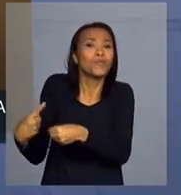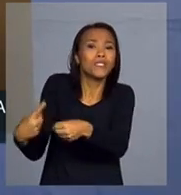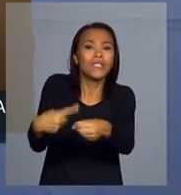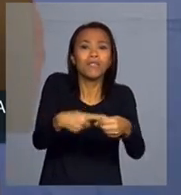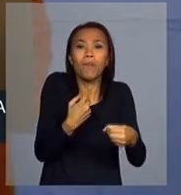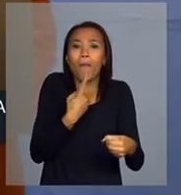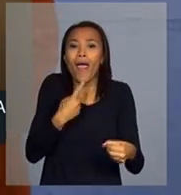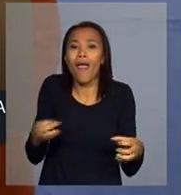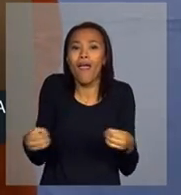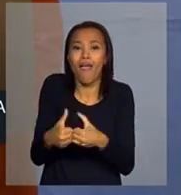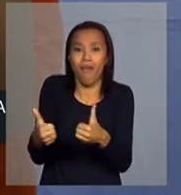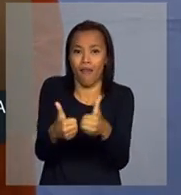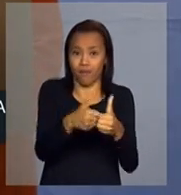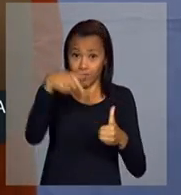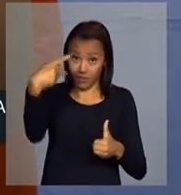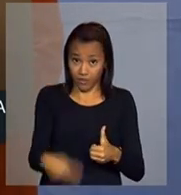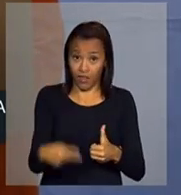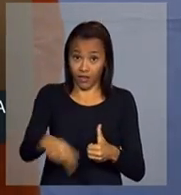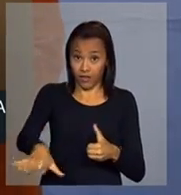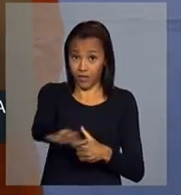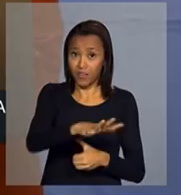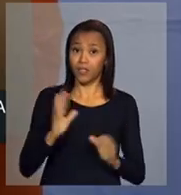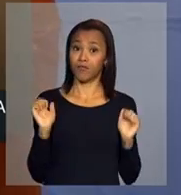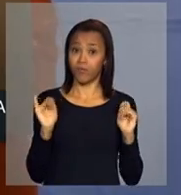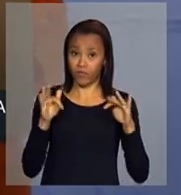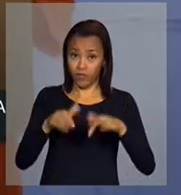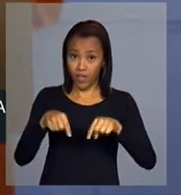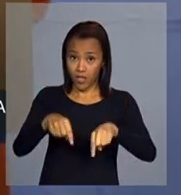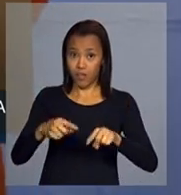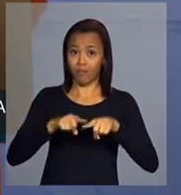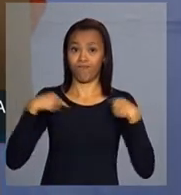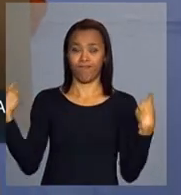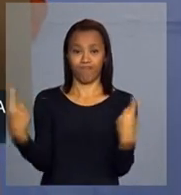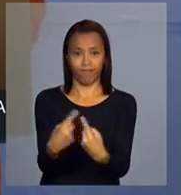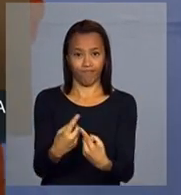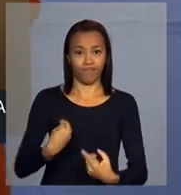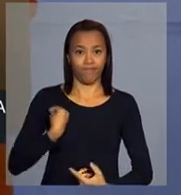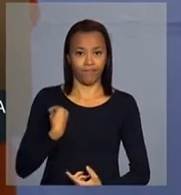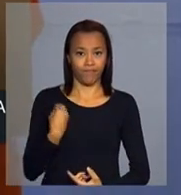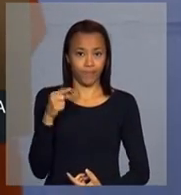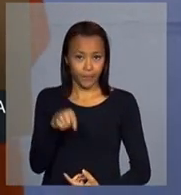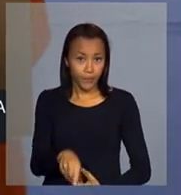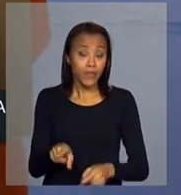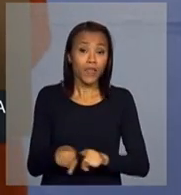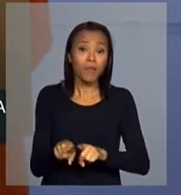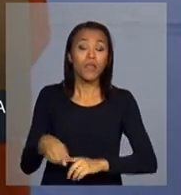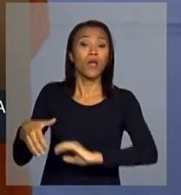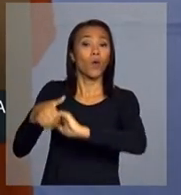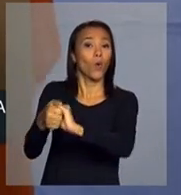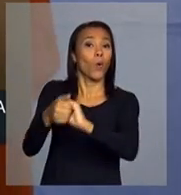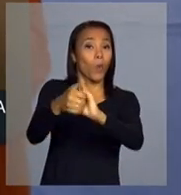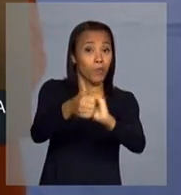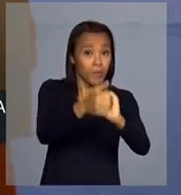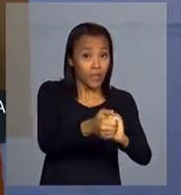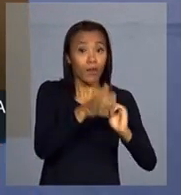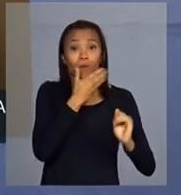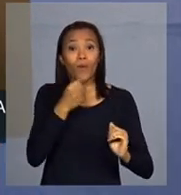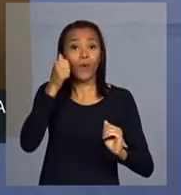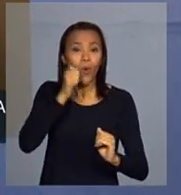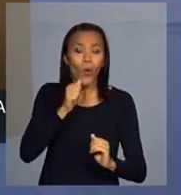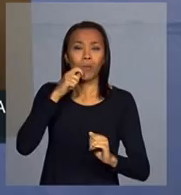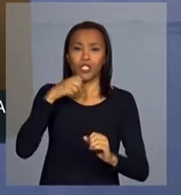presentes neste evento. Cumprimentar os senhores e as senhoras jornalistas,